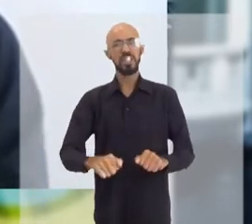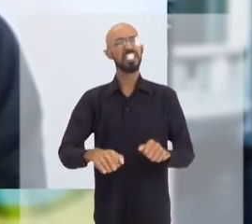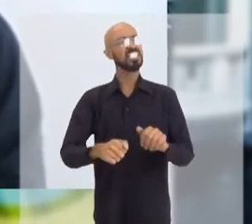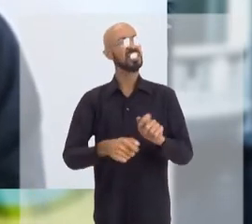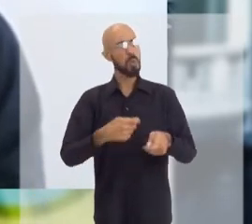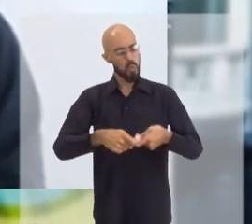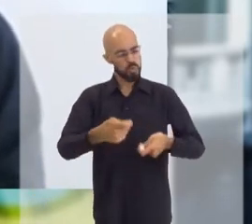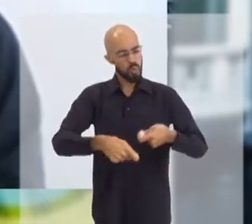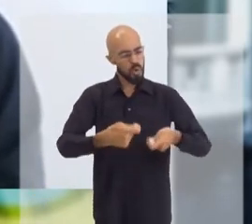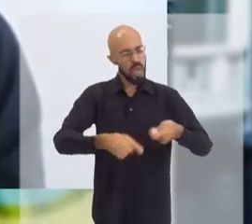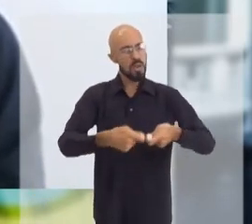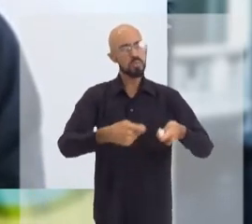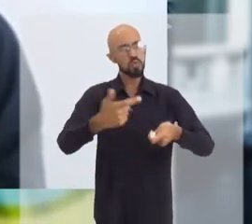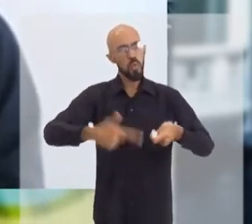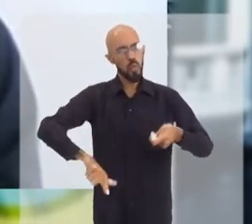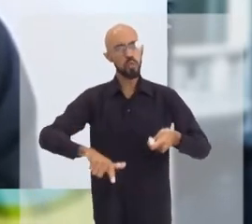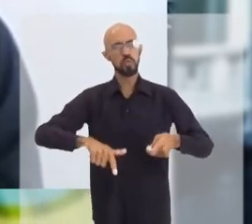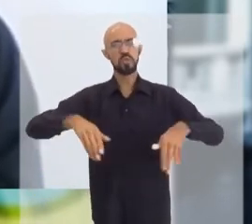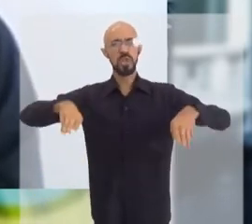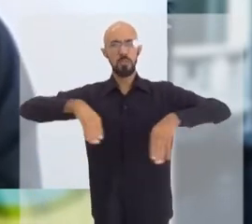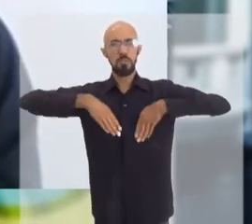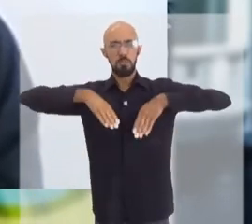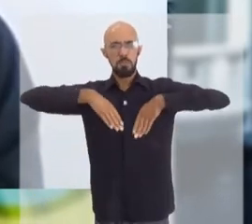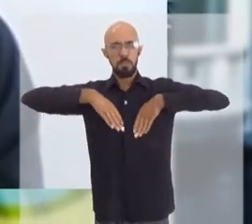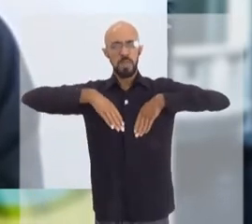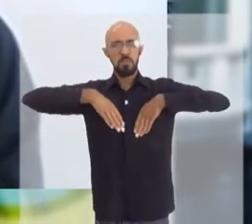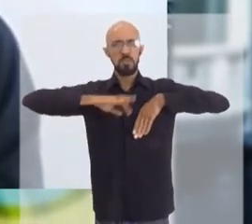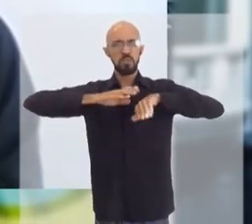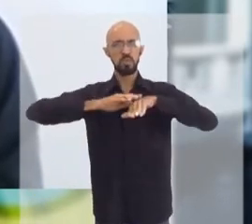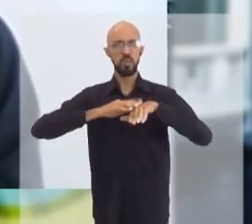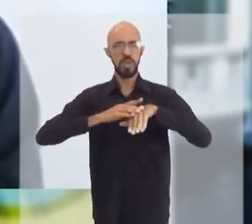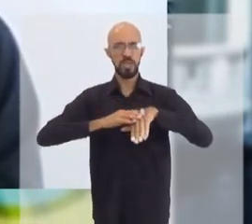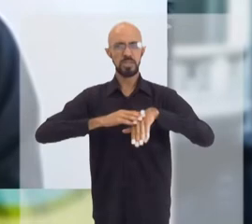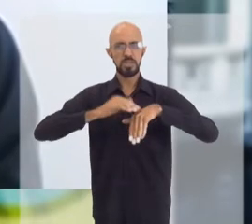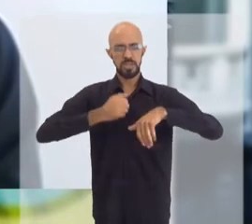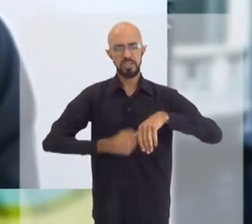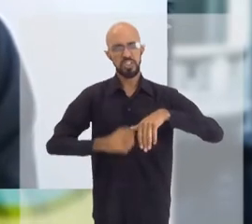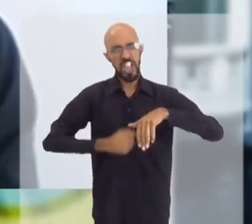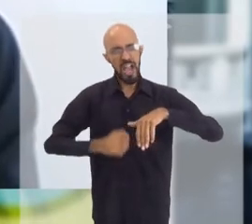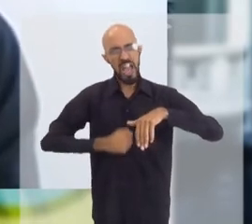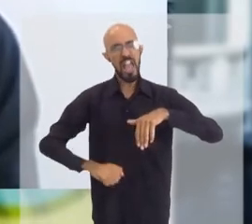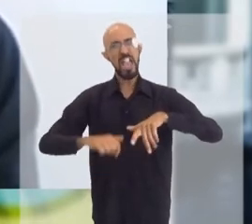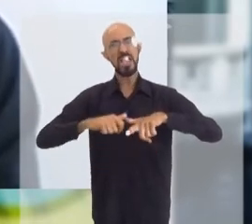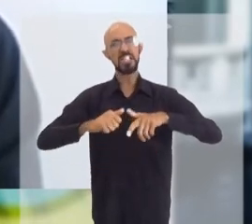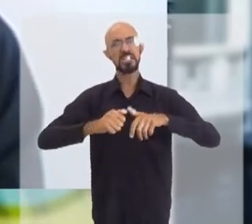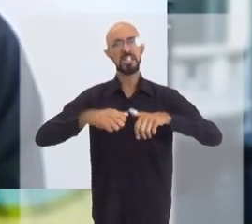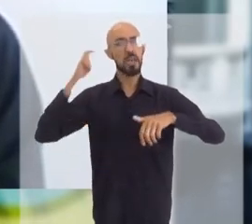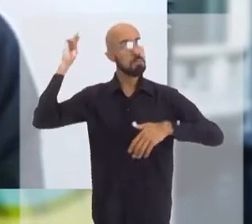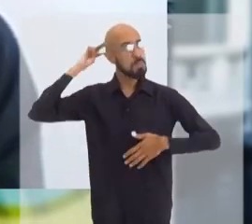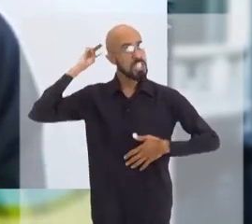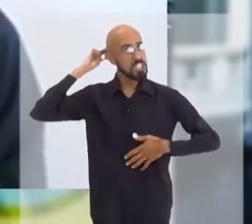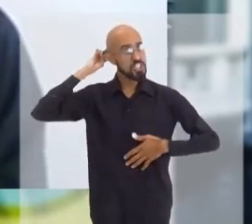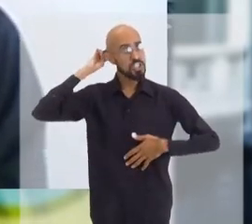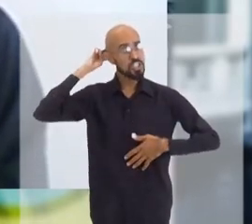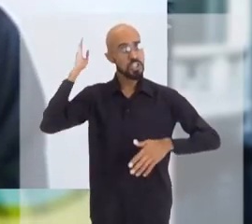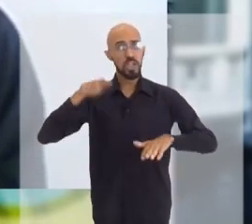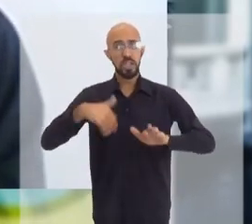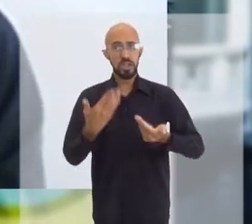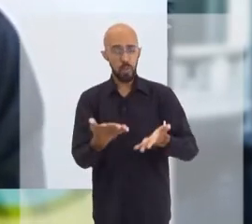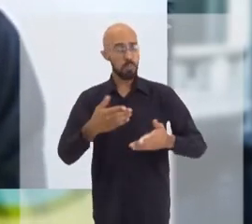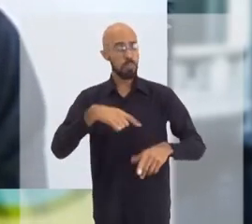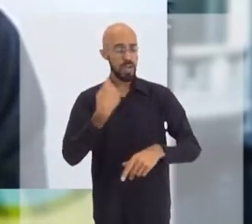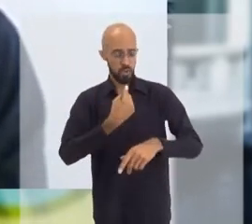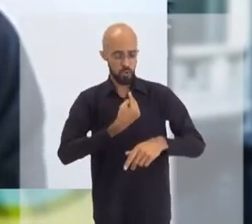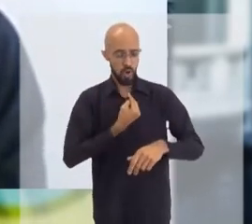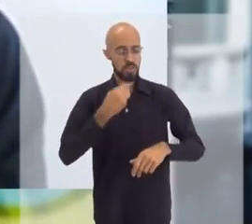controlamos muitas outras, controlamos pneumonia, controlamos diarreias, controlamos meningite. Olha, Cláudio, quem faz pediatria há muito